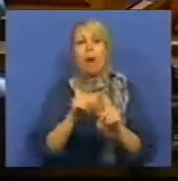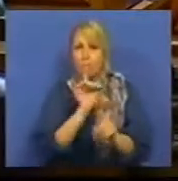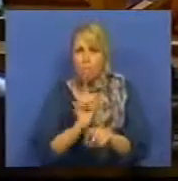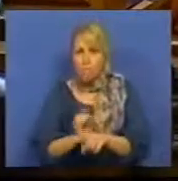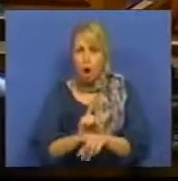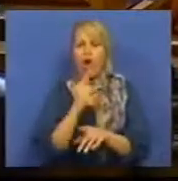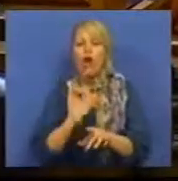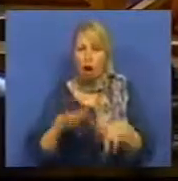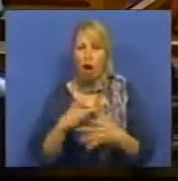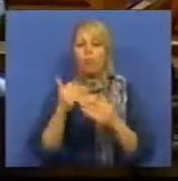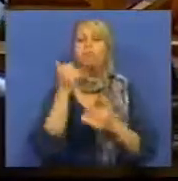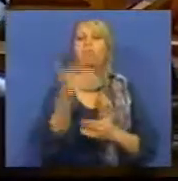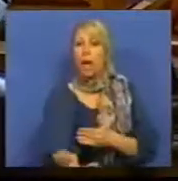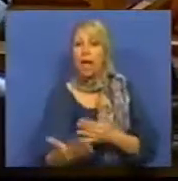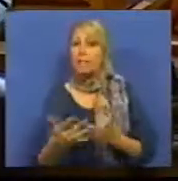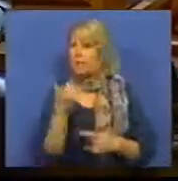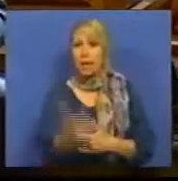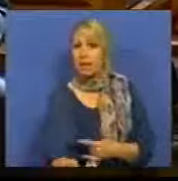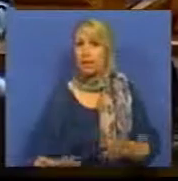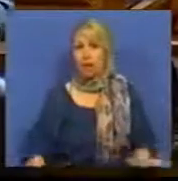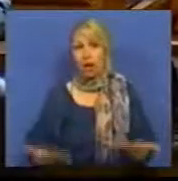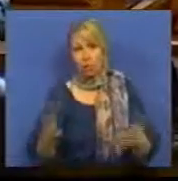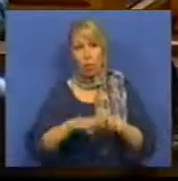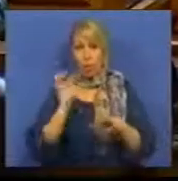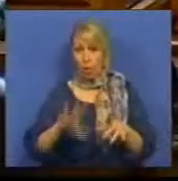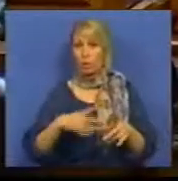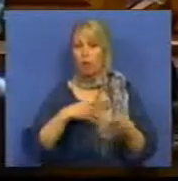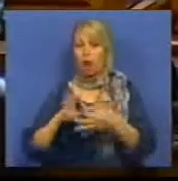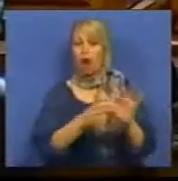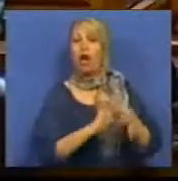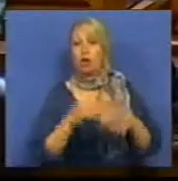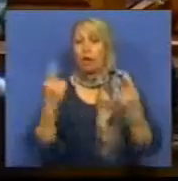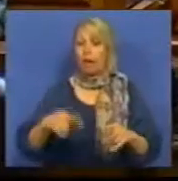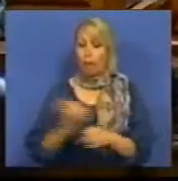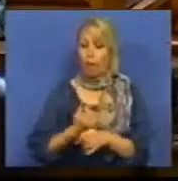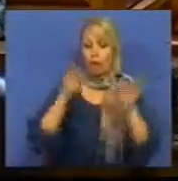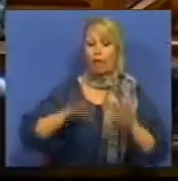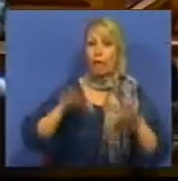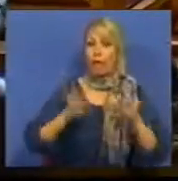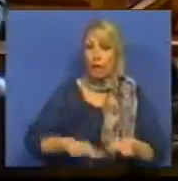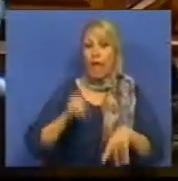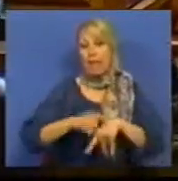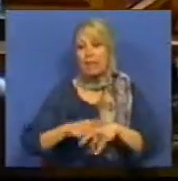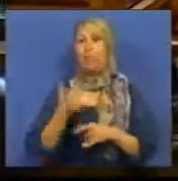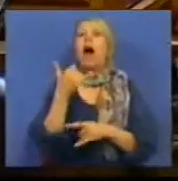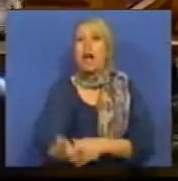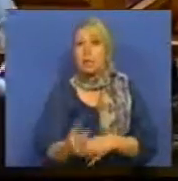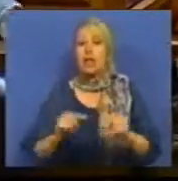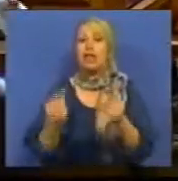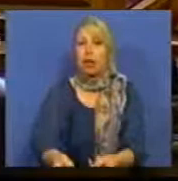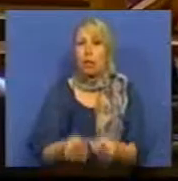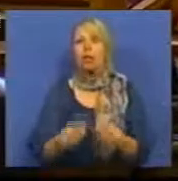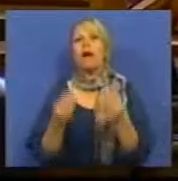que haja uma última declaração apresentada algum tempo depois da cessação de funções. Por outro lado, também nos parece que tem muitas